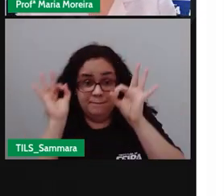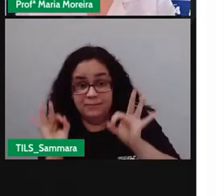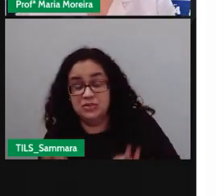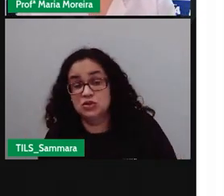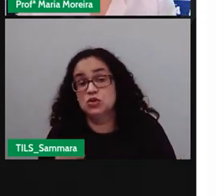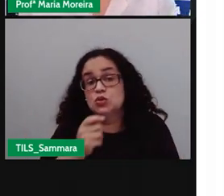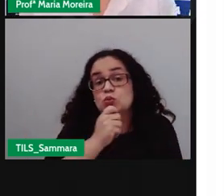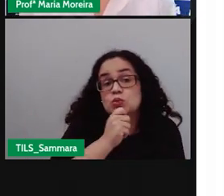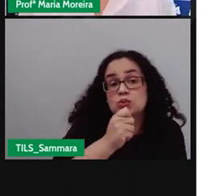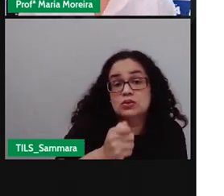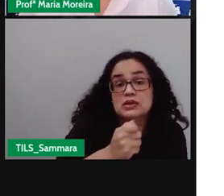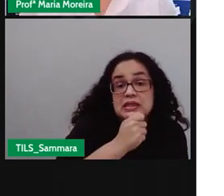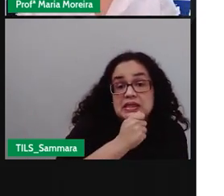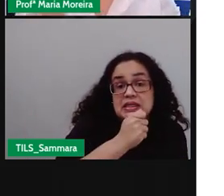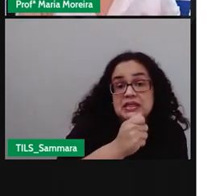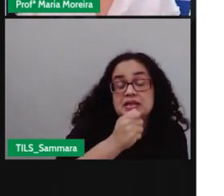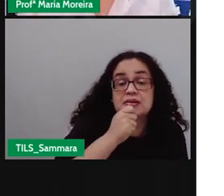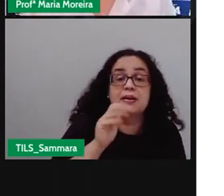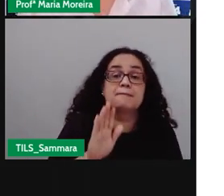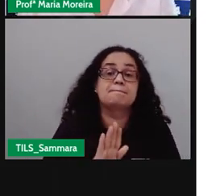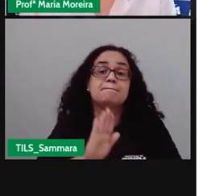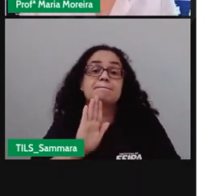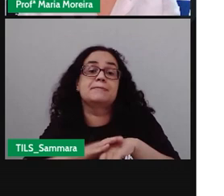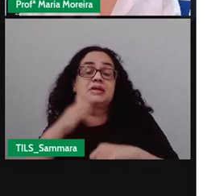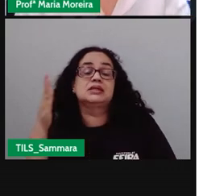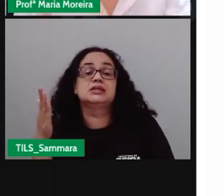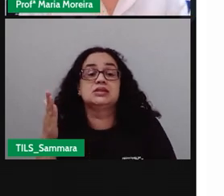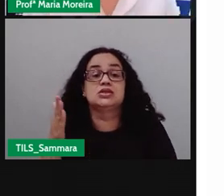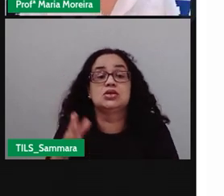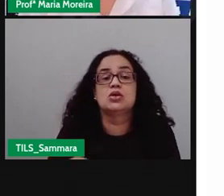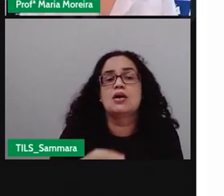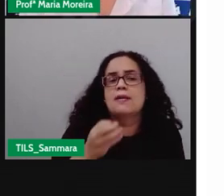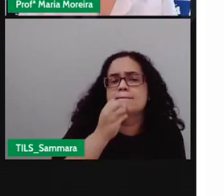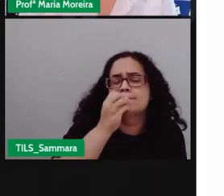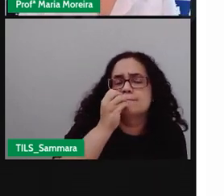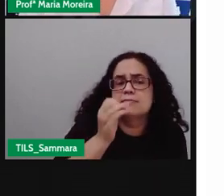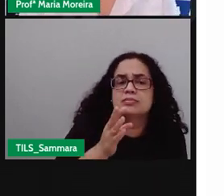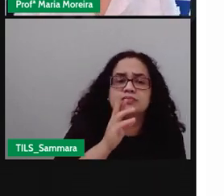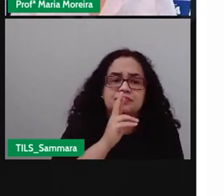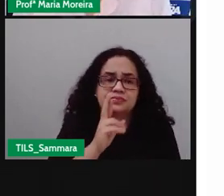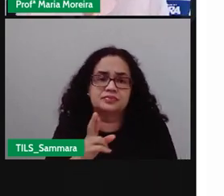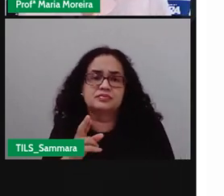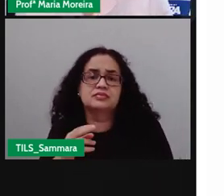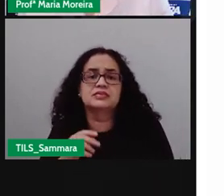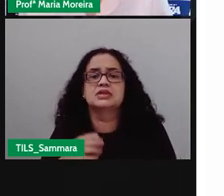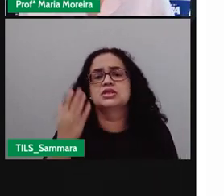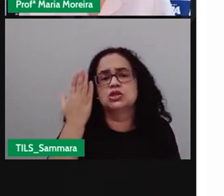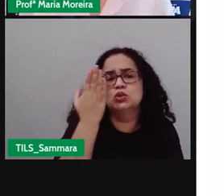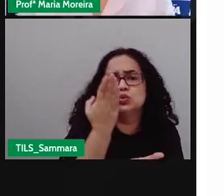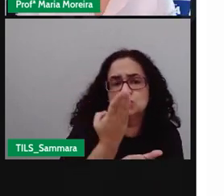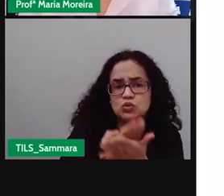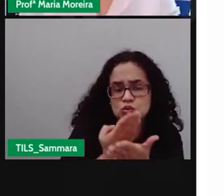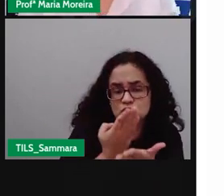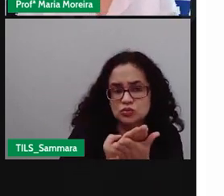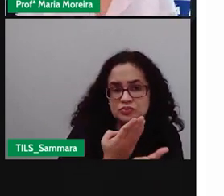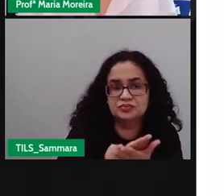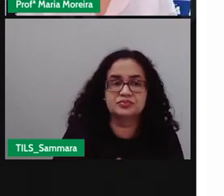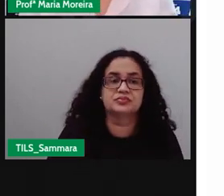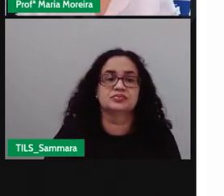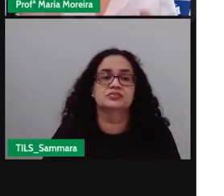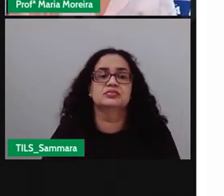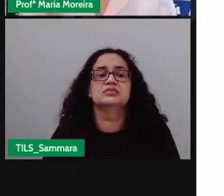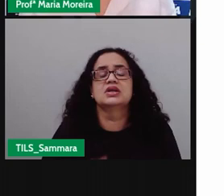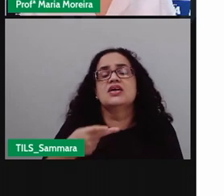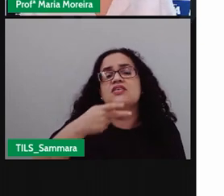uma entrevista você vai ter o que mais chances de obter o que um bom resultado então se eu estudo eu vou ter um bom resultado